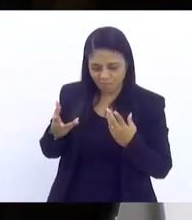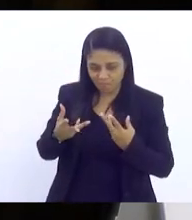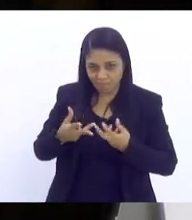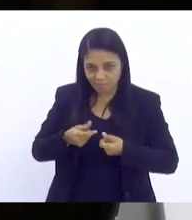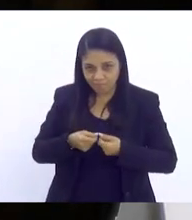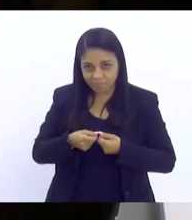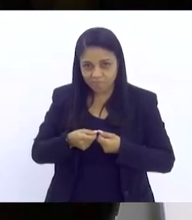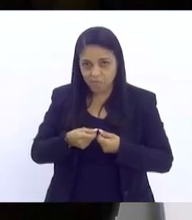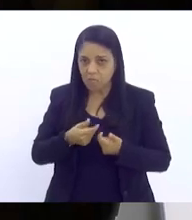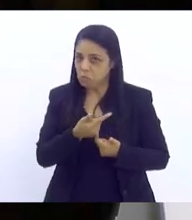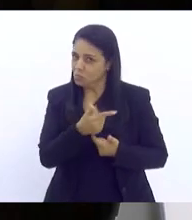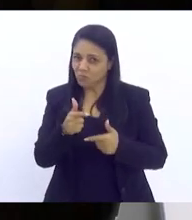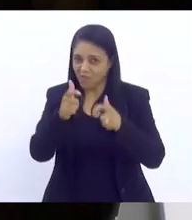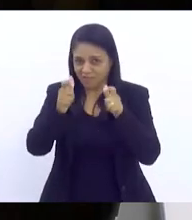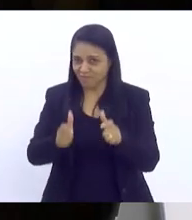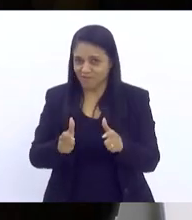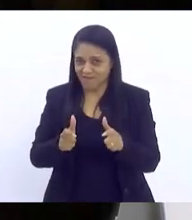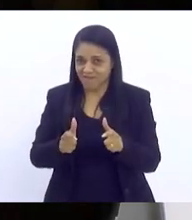mas ela faz.